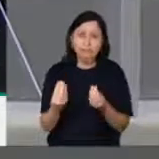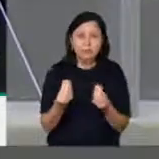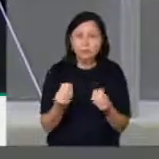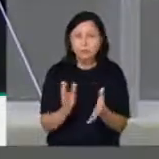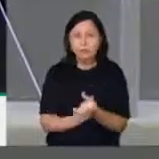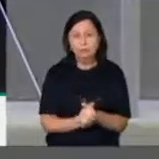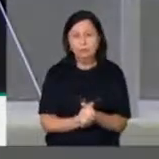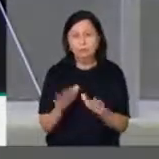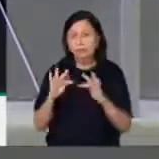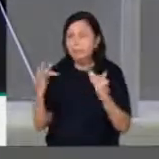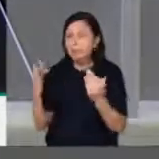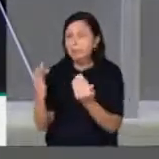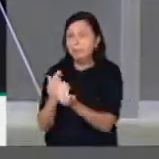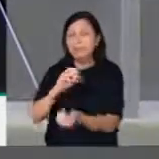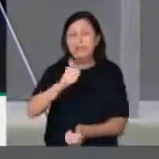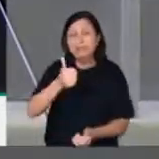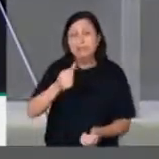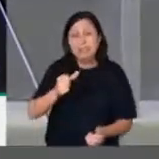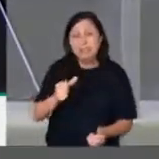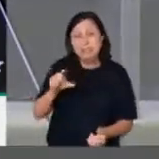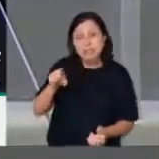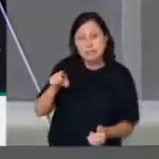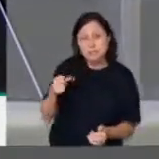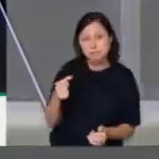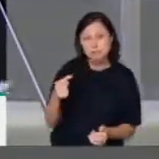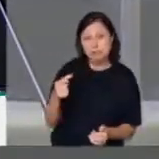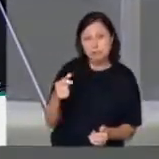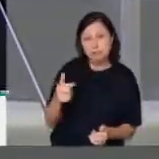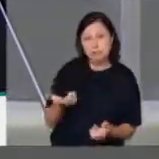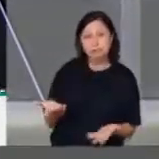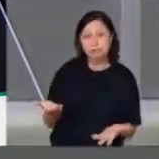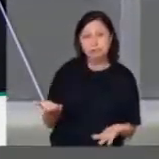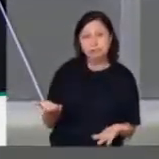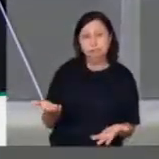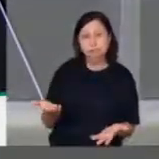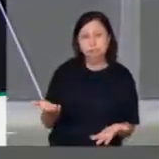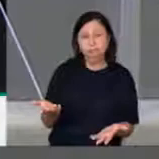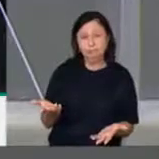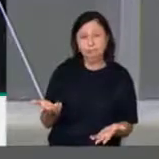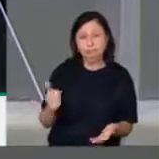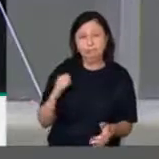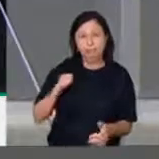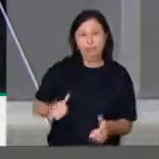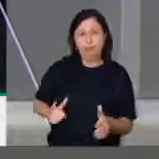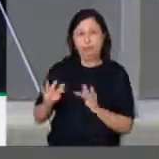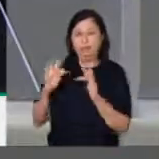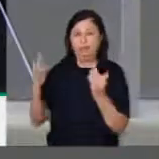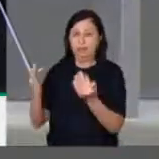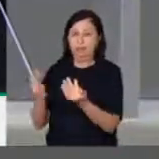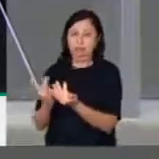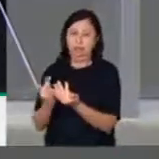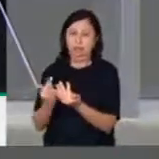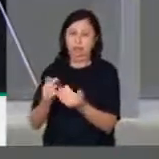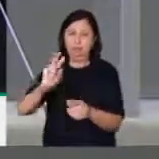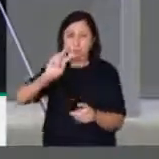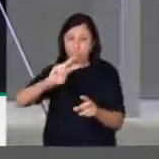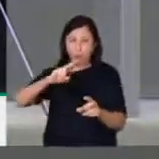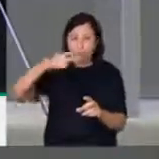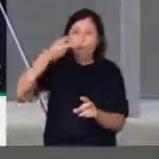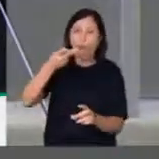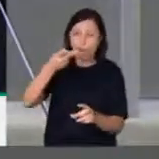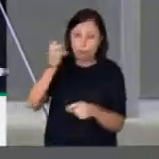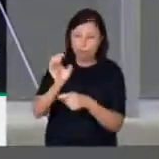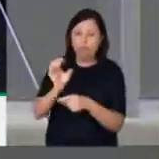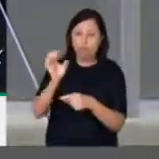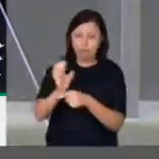16 mil as mães do renda. O desemprego é o dobro do país. Enquanto no país é 12%,